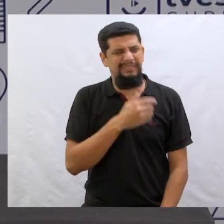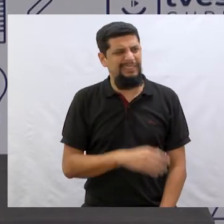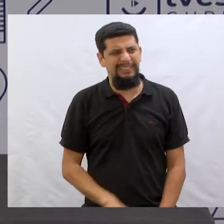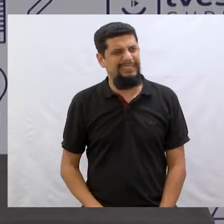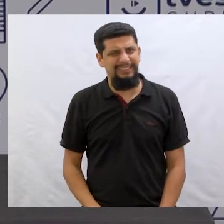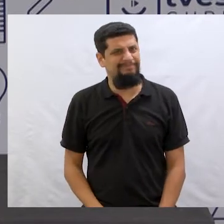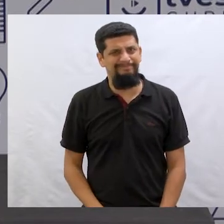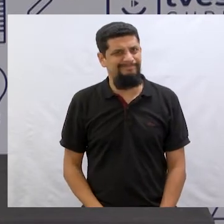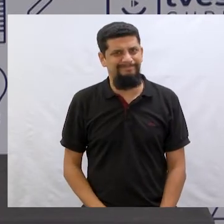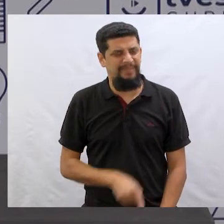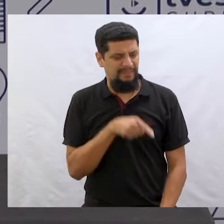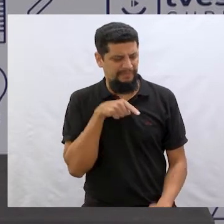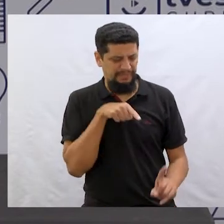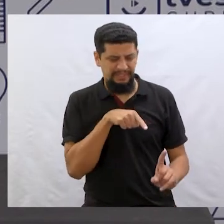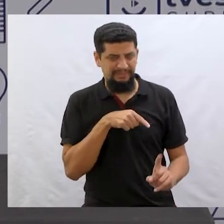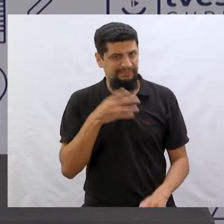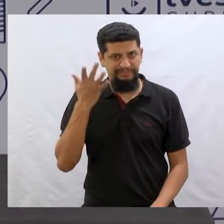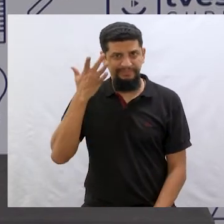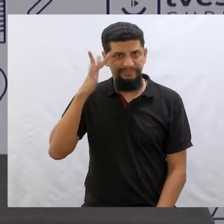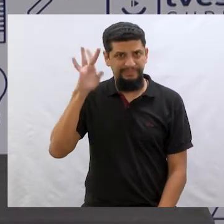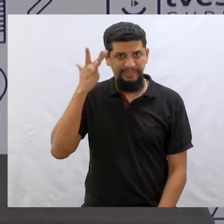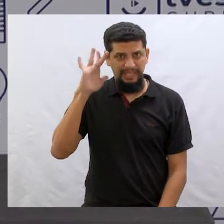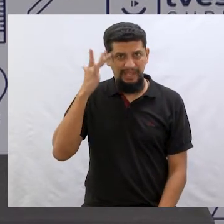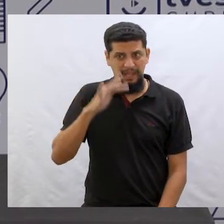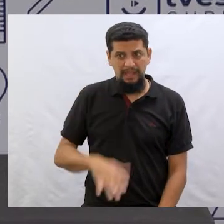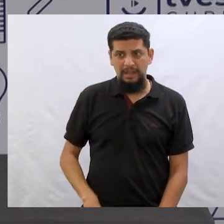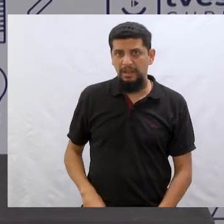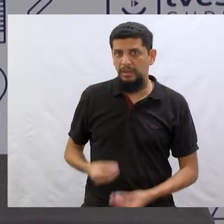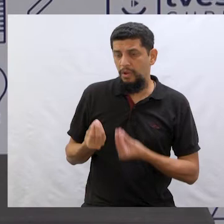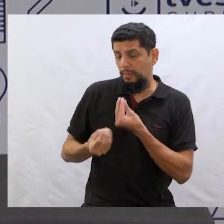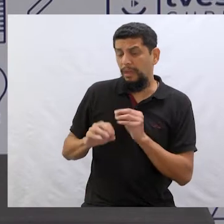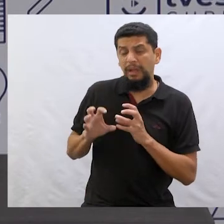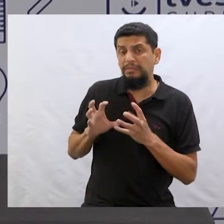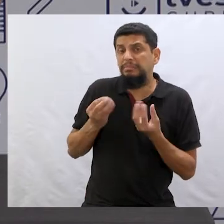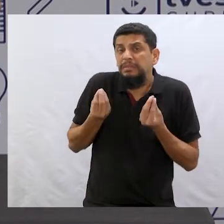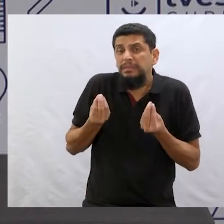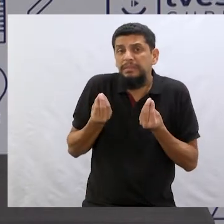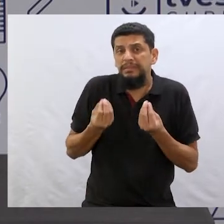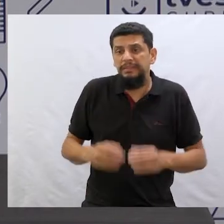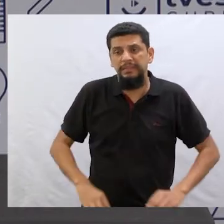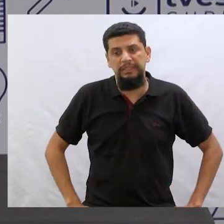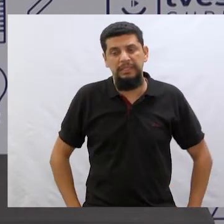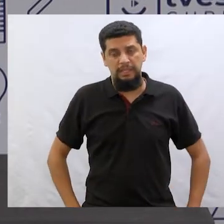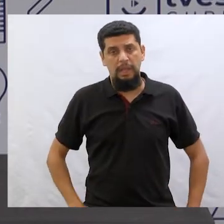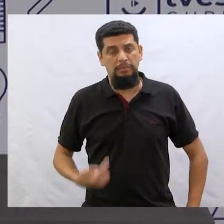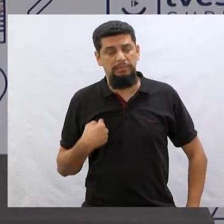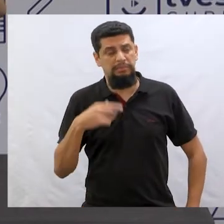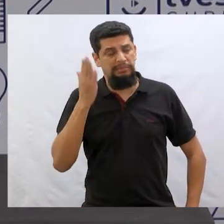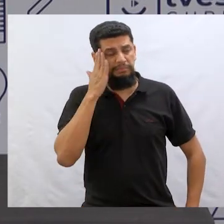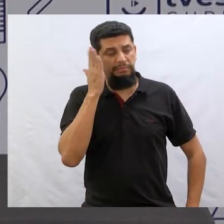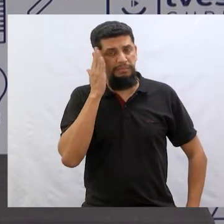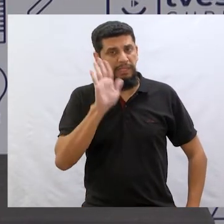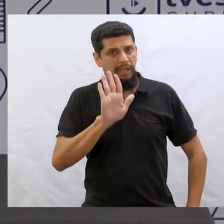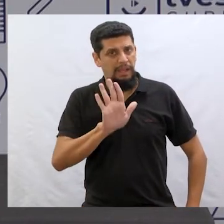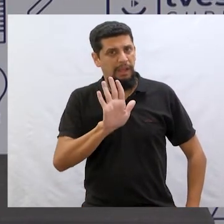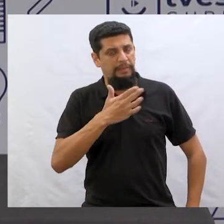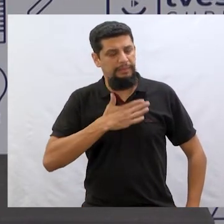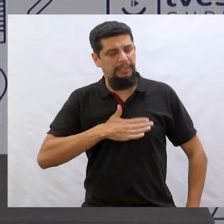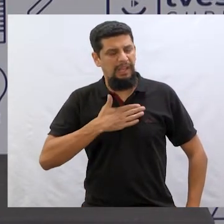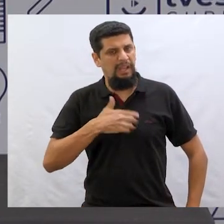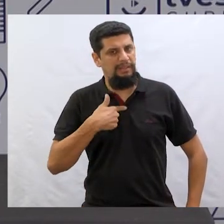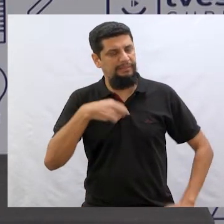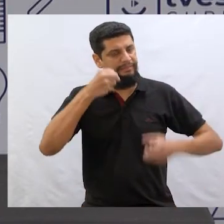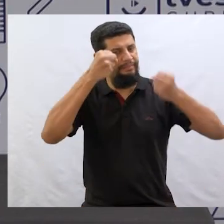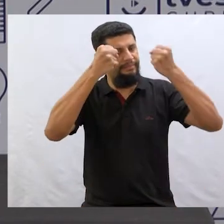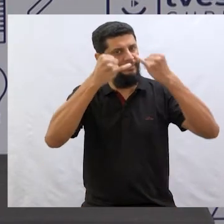Ah, e o Matheus já falou, Ih, papai, você não sabe não? Como assim? Ele falou, não, não, eu sei, calma,